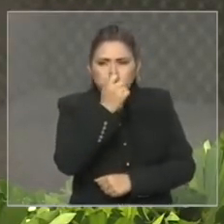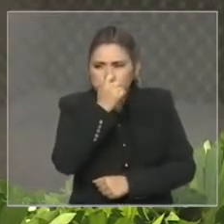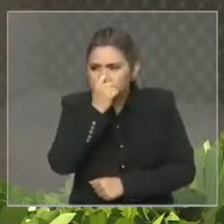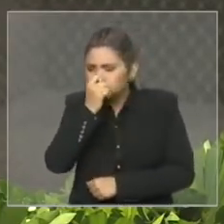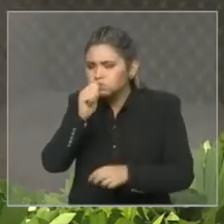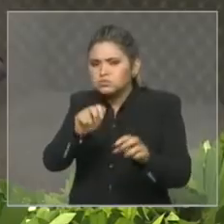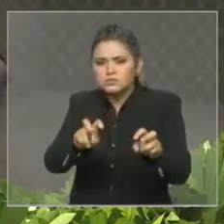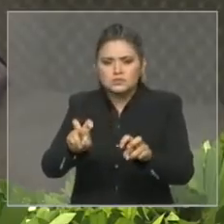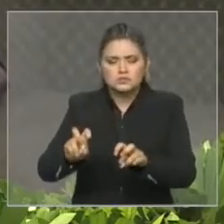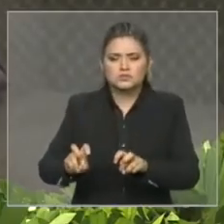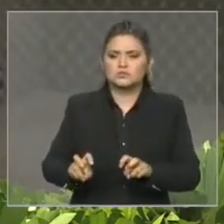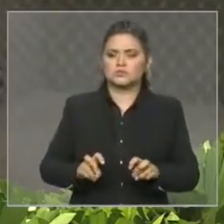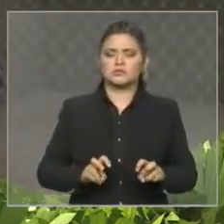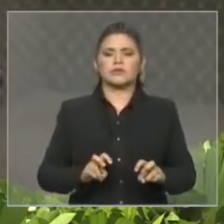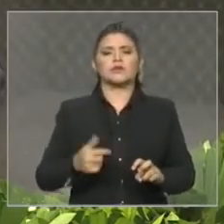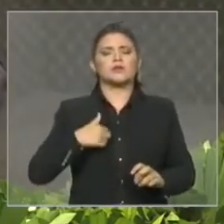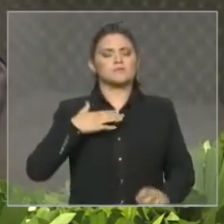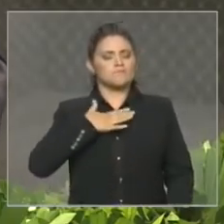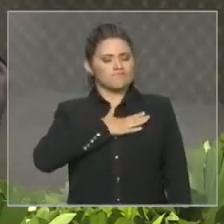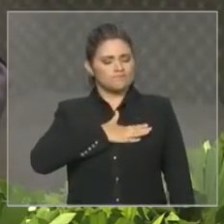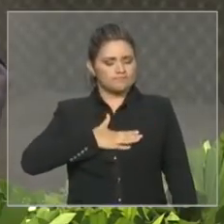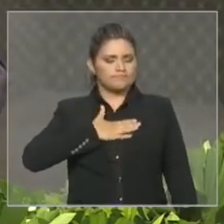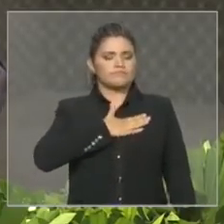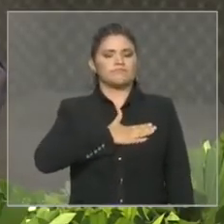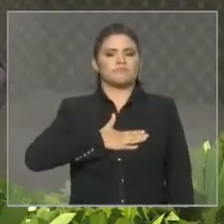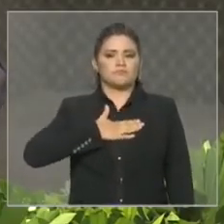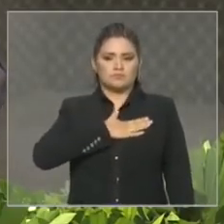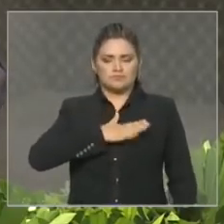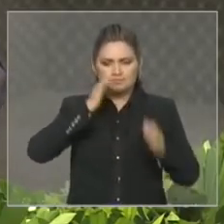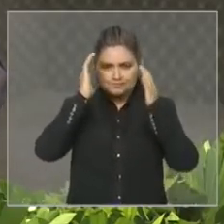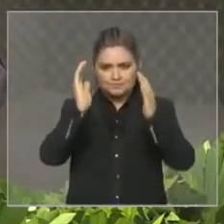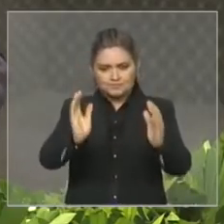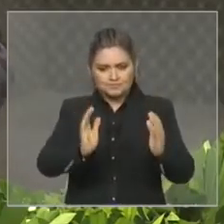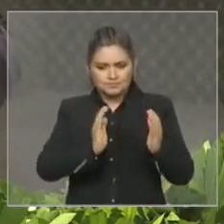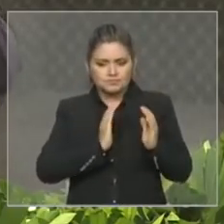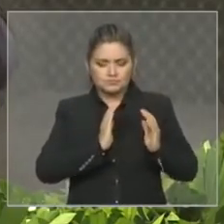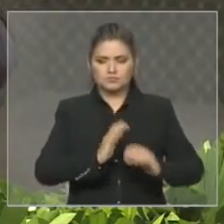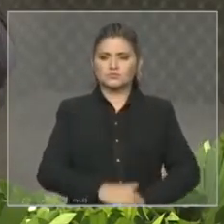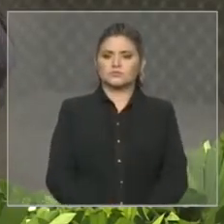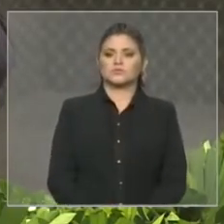para o Brandão, é uma imensa honra, uma imensa alegria.